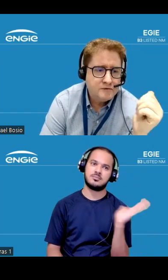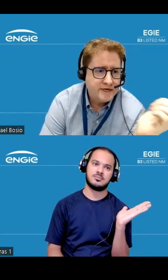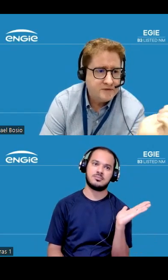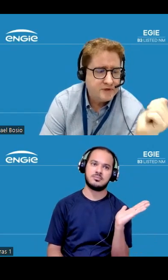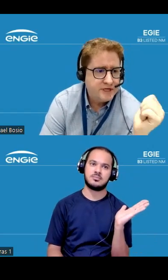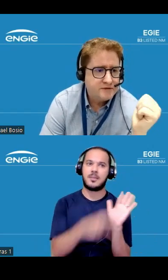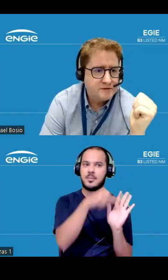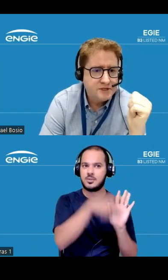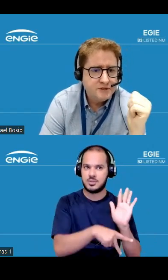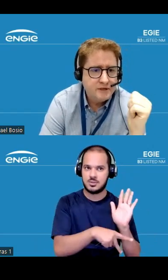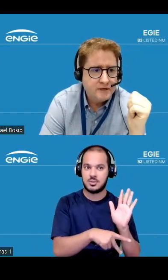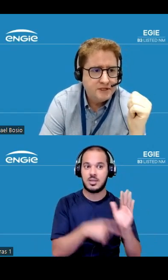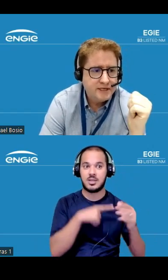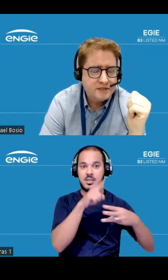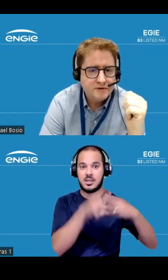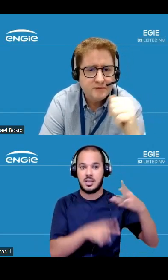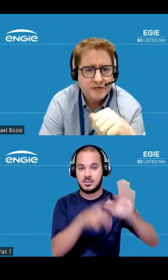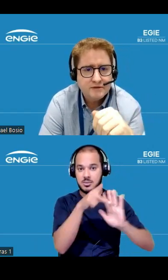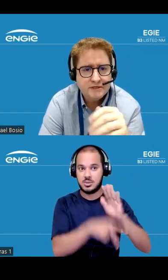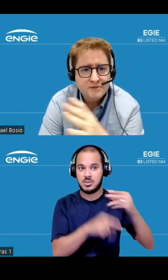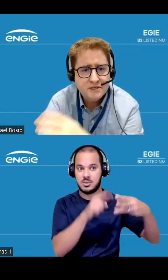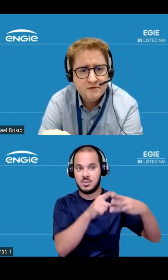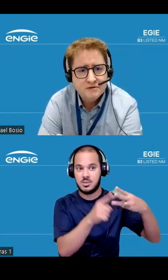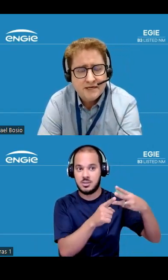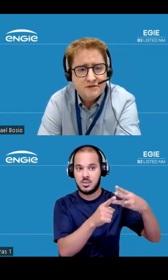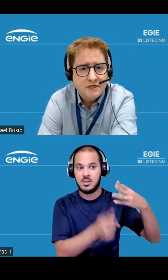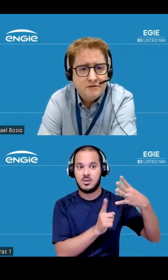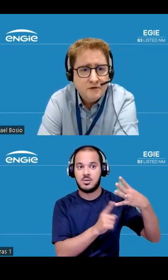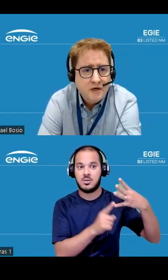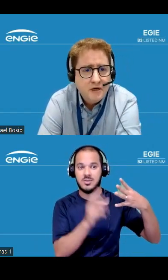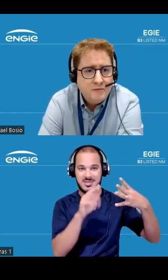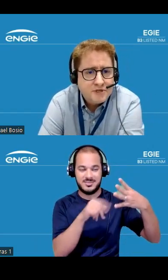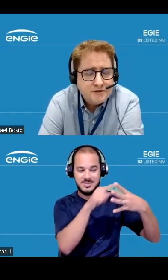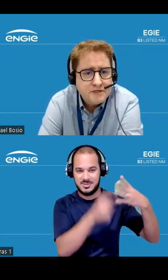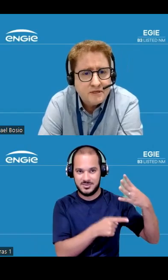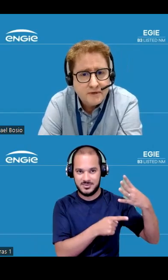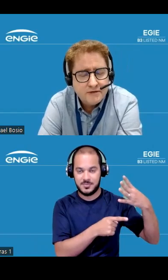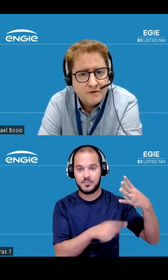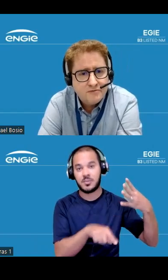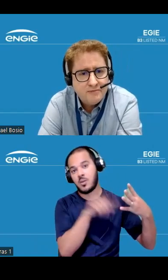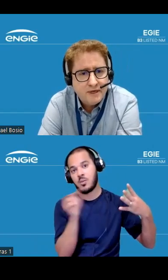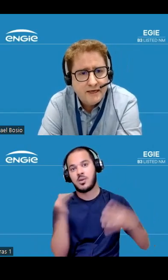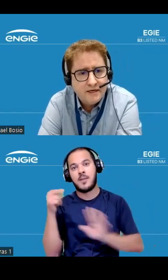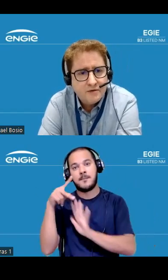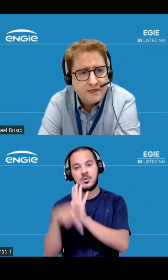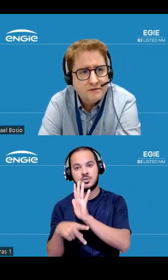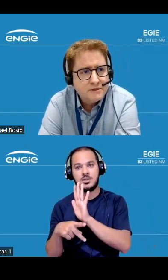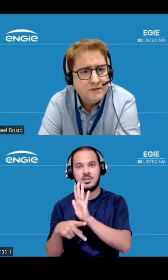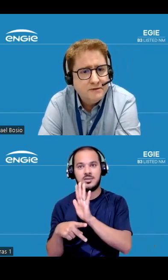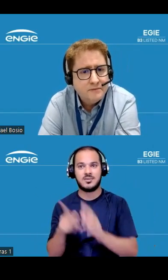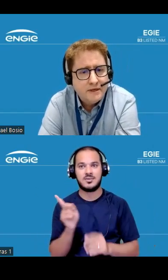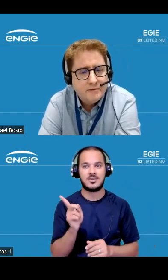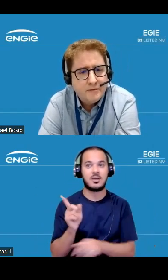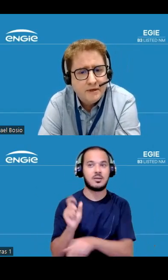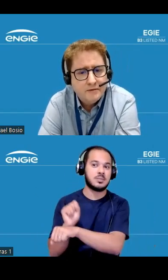com três projetos de geração e um projeto de transmissão e do lado direito projetos que estão aí no nosso pipeline aguardando